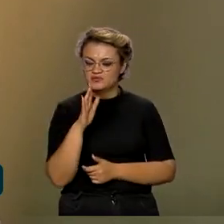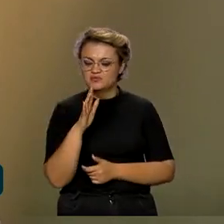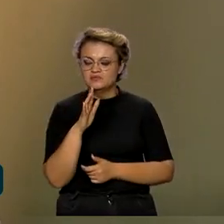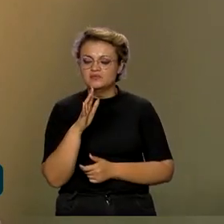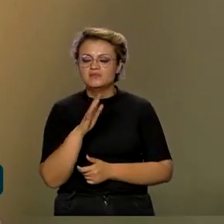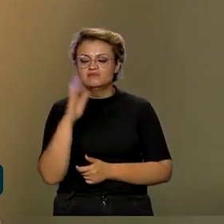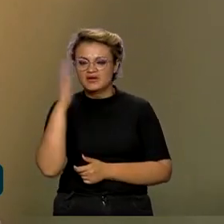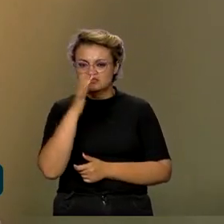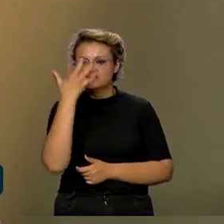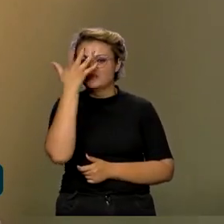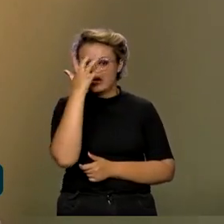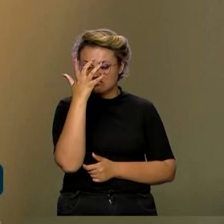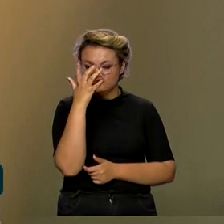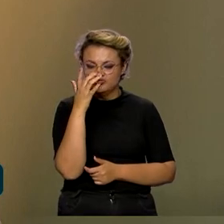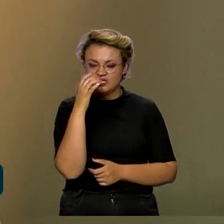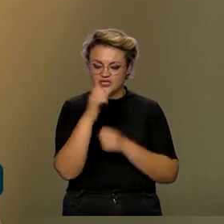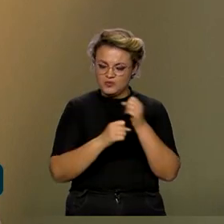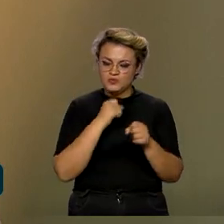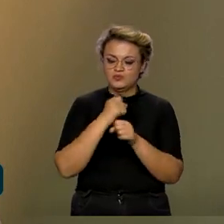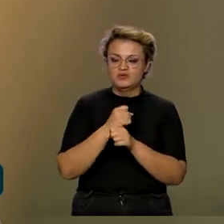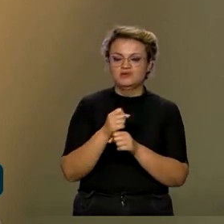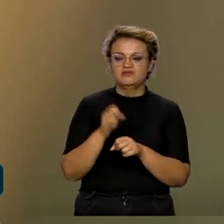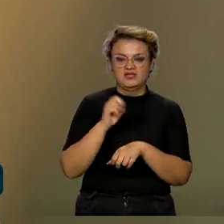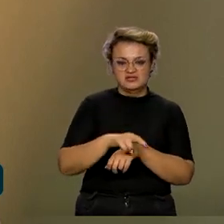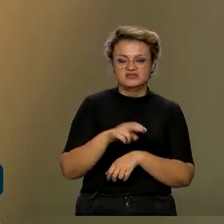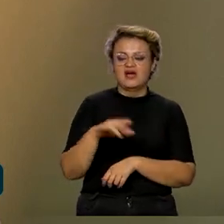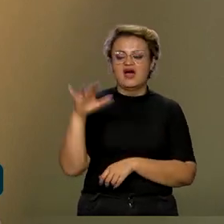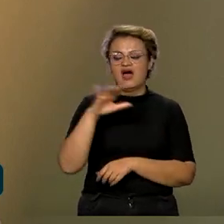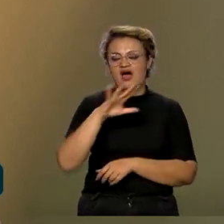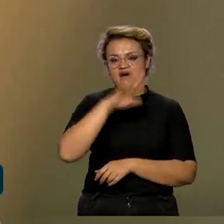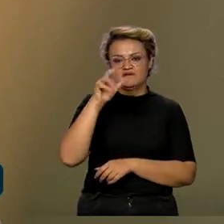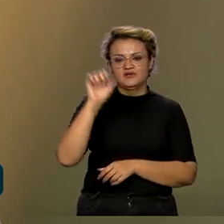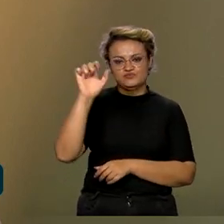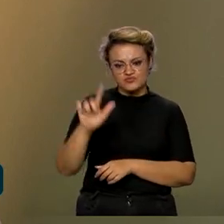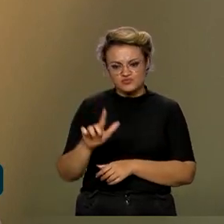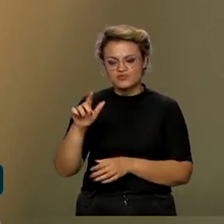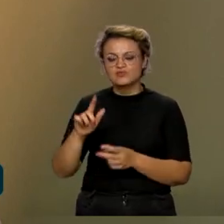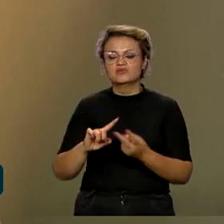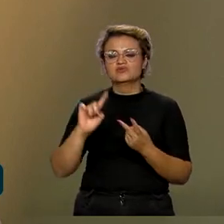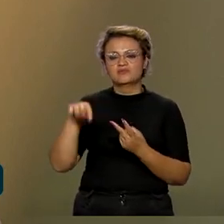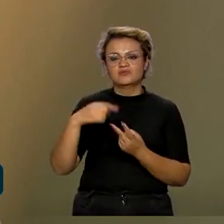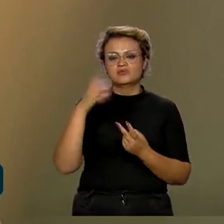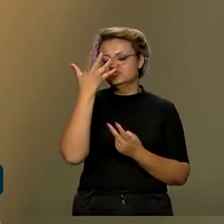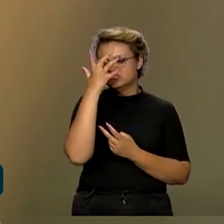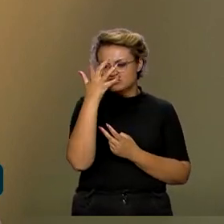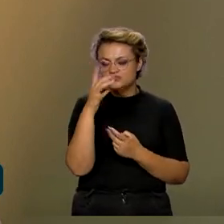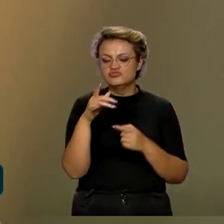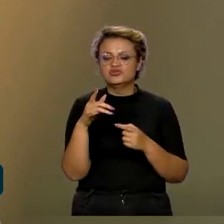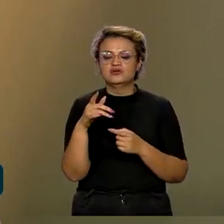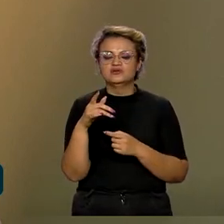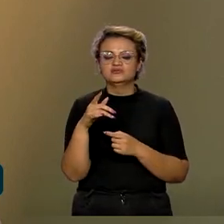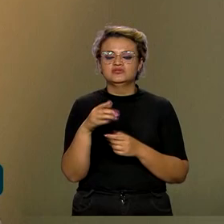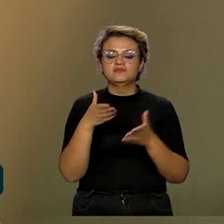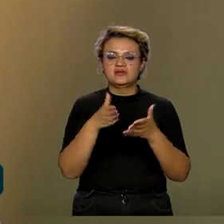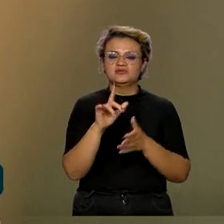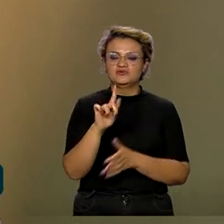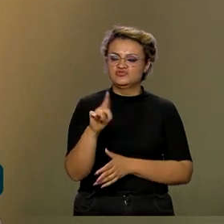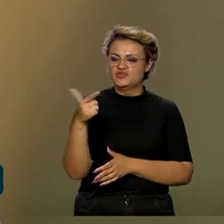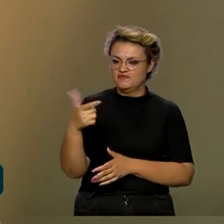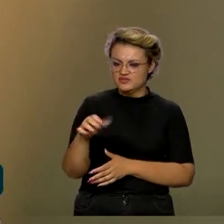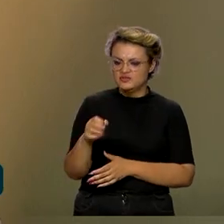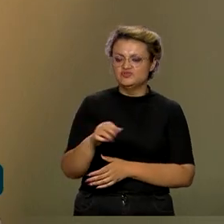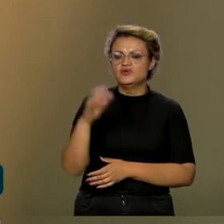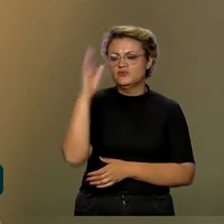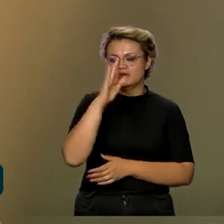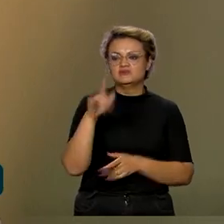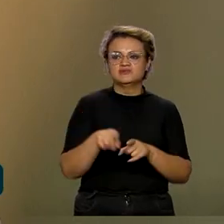a Índia assumindo no próximo ano, né, a África do Sul agora com os BRICS, depois a Índia assumindo a presença do G20, né, e o Brasil,